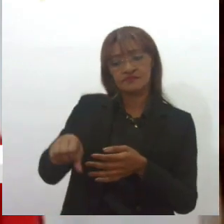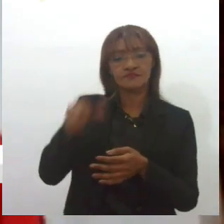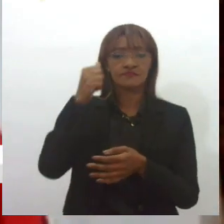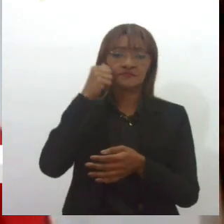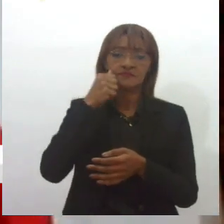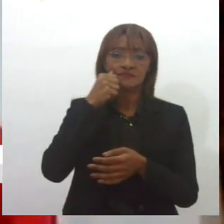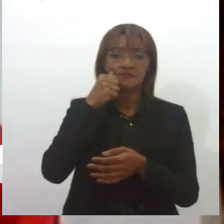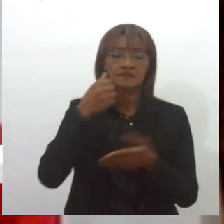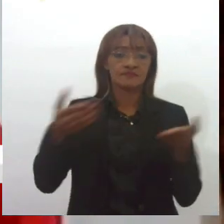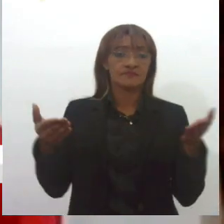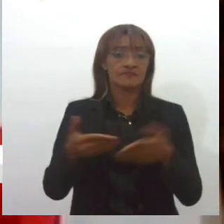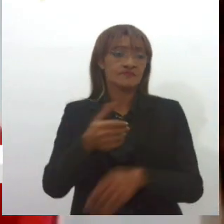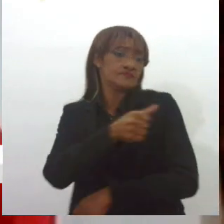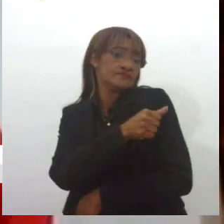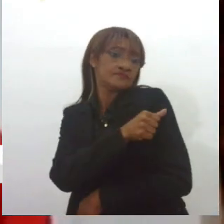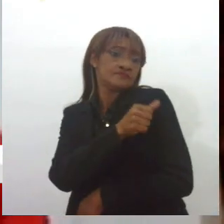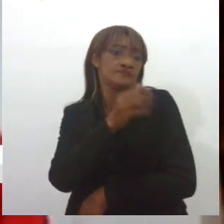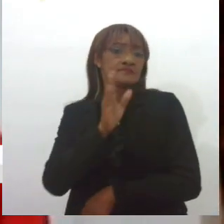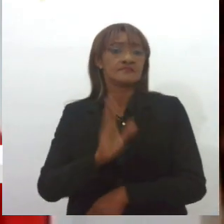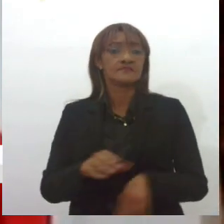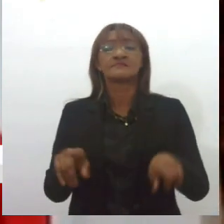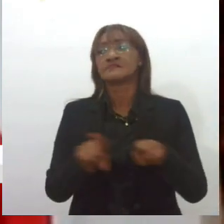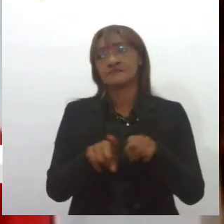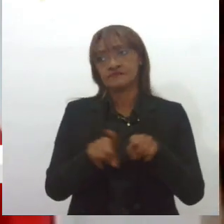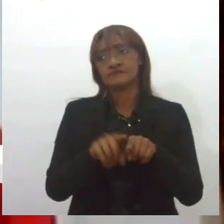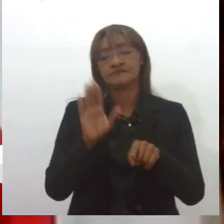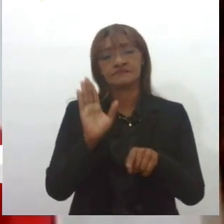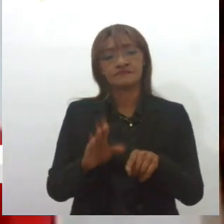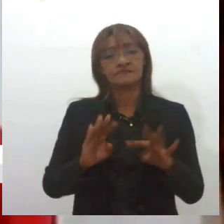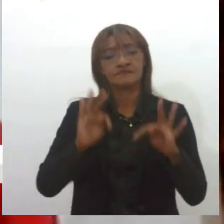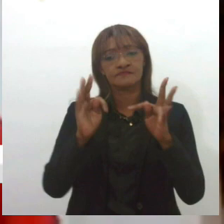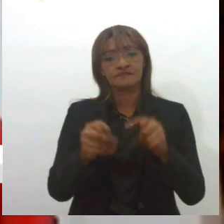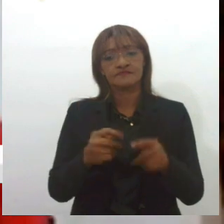atuais alunas que estão nos cursos de formação, tanto de oficiais quanto de praças.